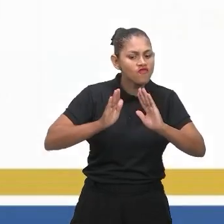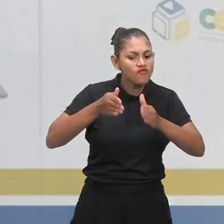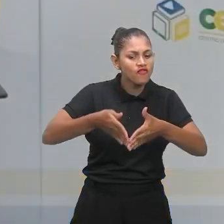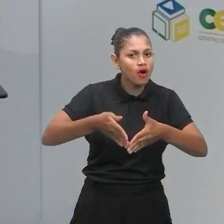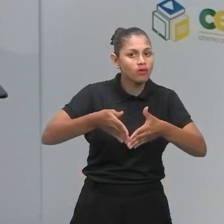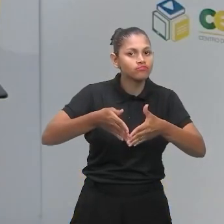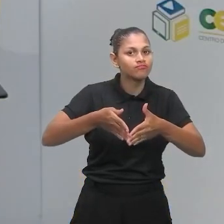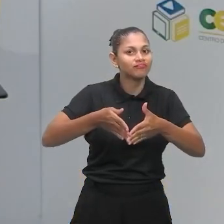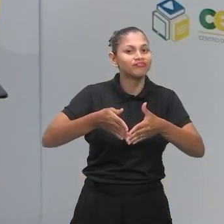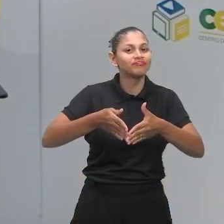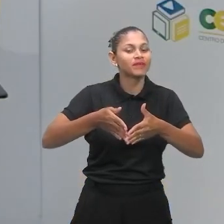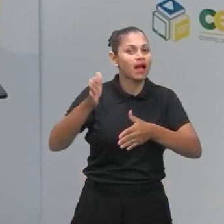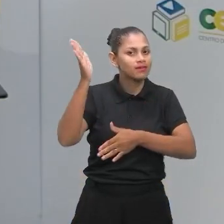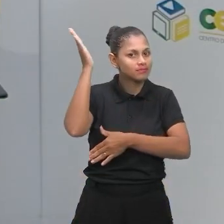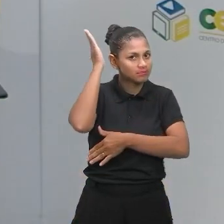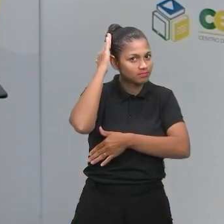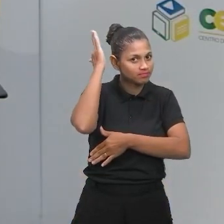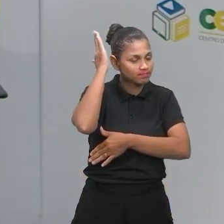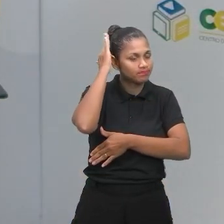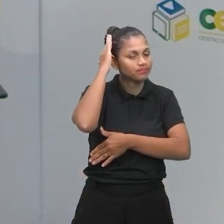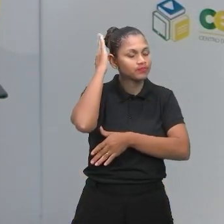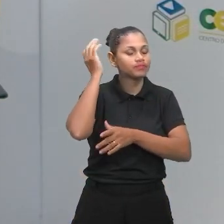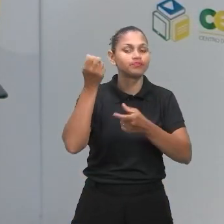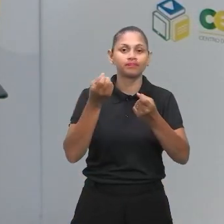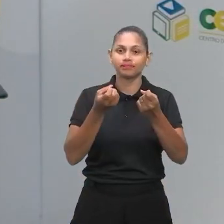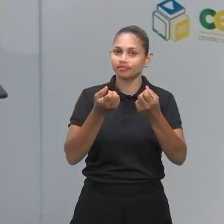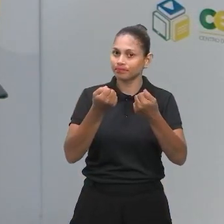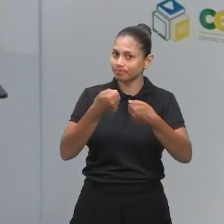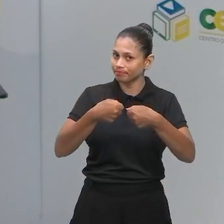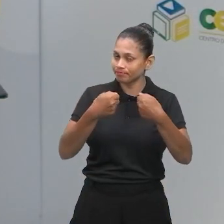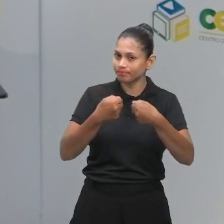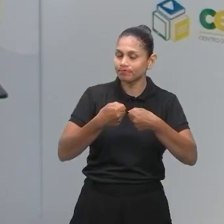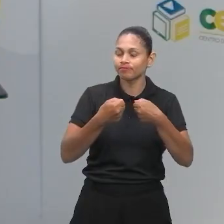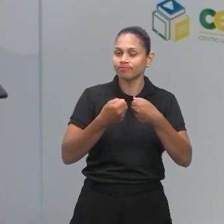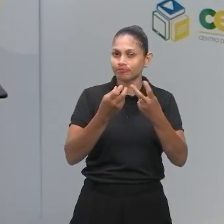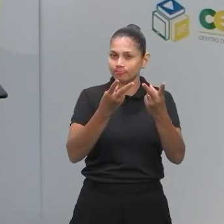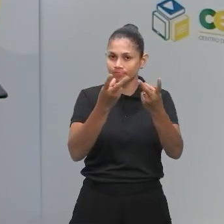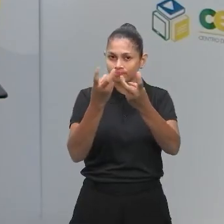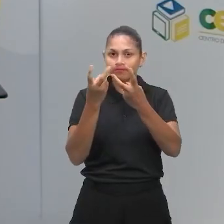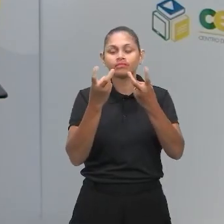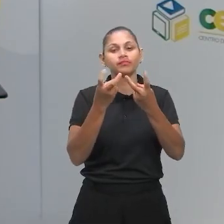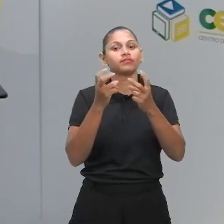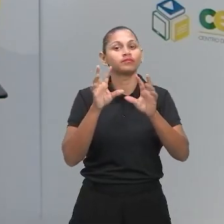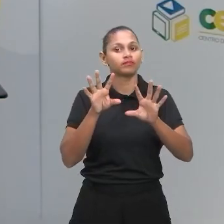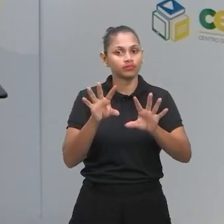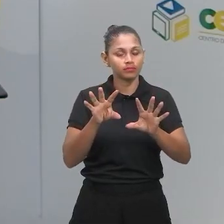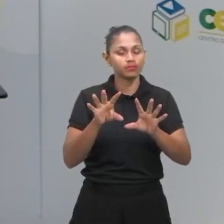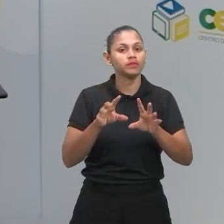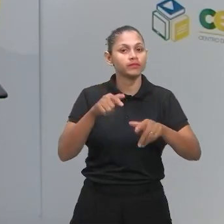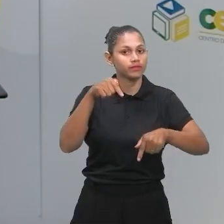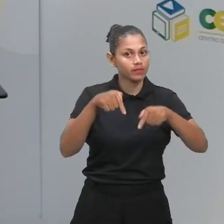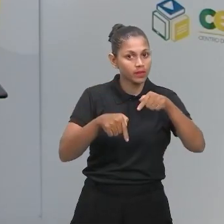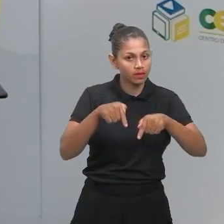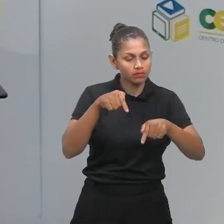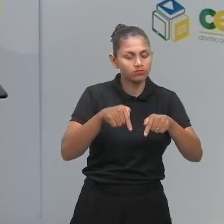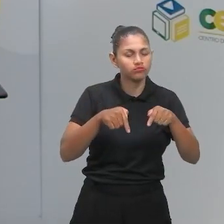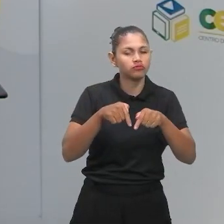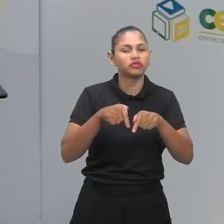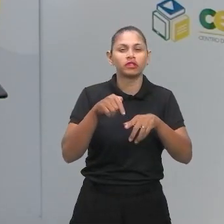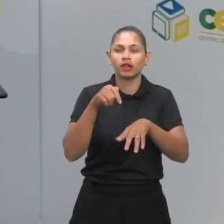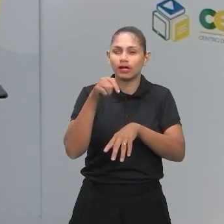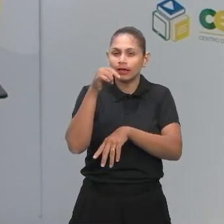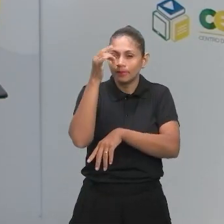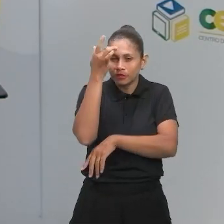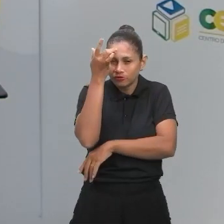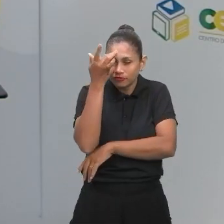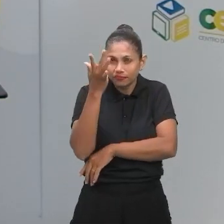sua cabeça. Então, você tem que ter muita atenção nisso na hora da sua prova. Por quê? A química, ela geralmente traz questões que envolvem um pouco mais de complexidade,